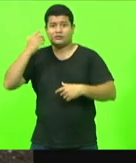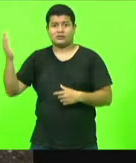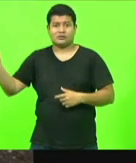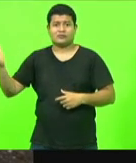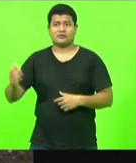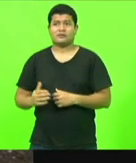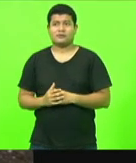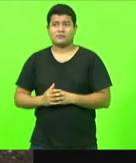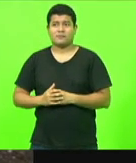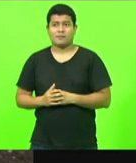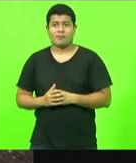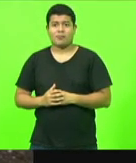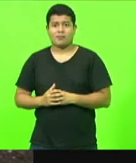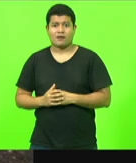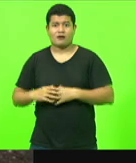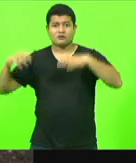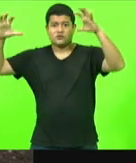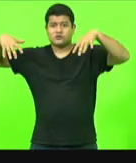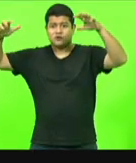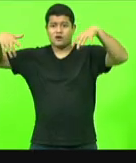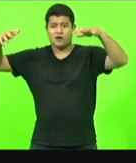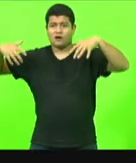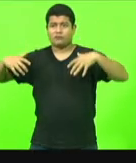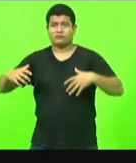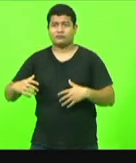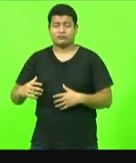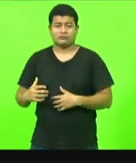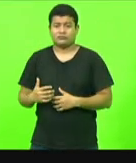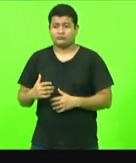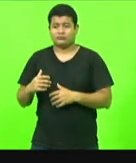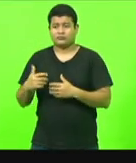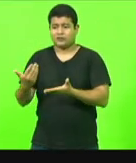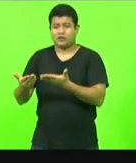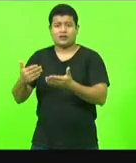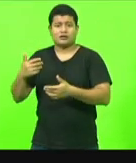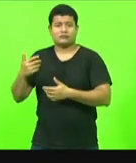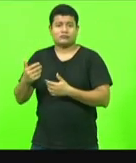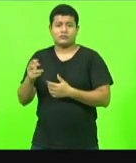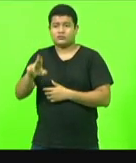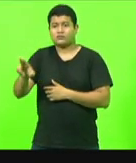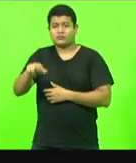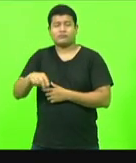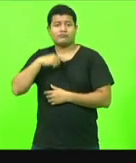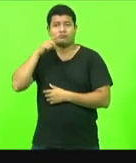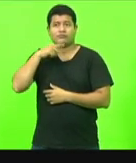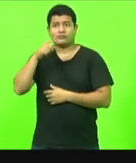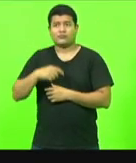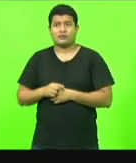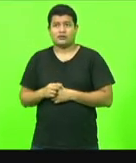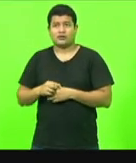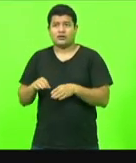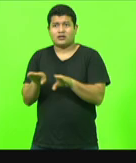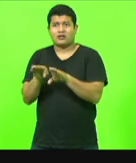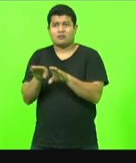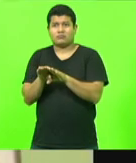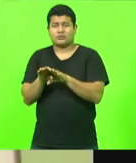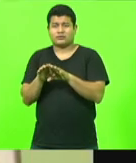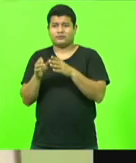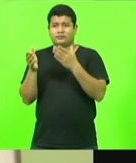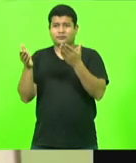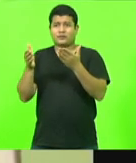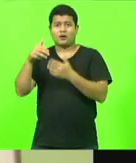E quando chove não tem educação física. Bom, mofo, nas escolas,